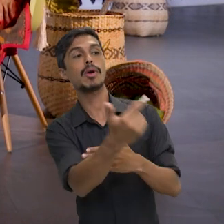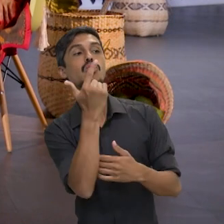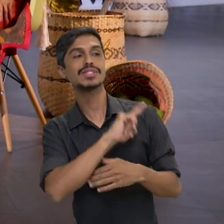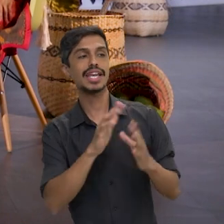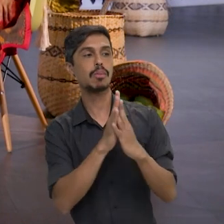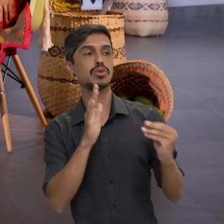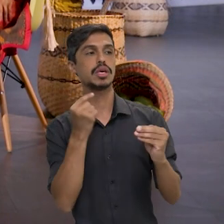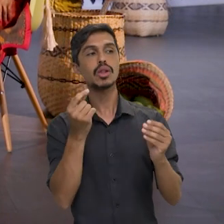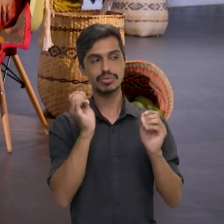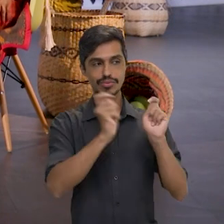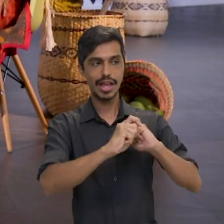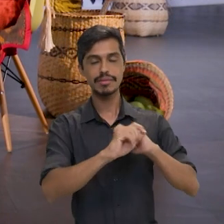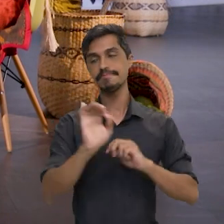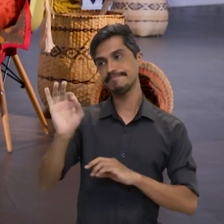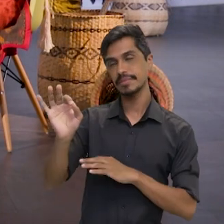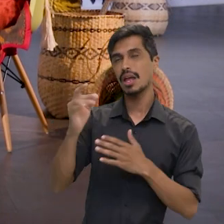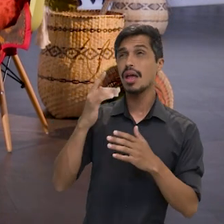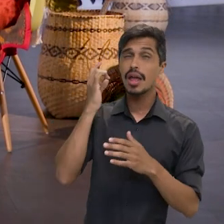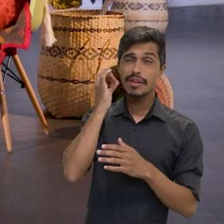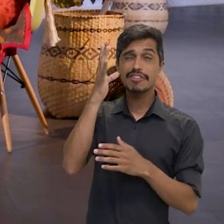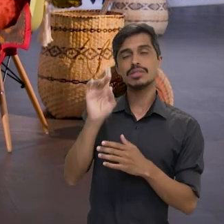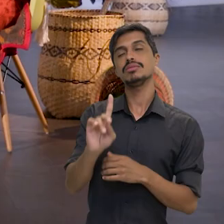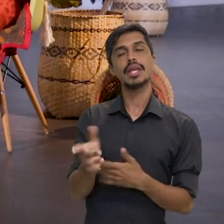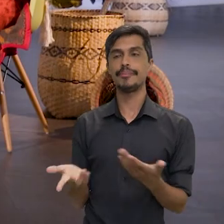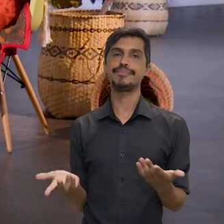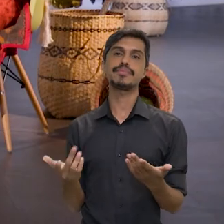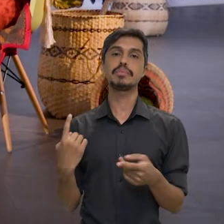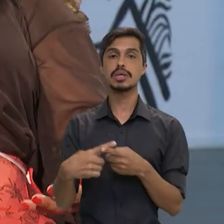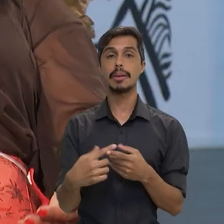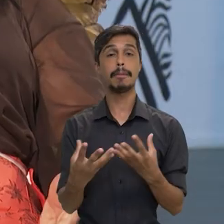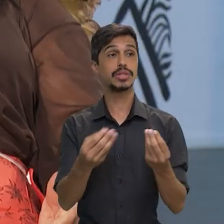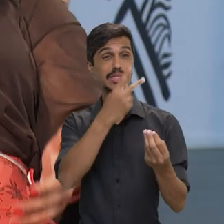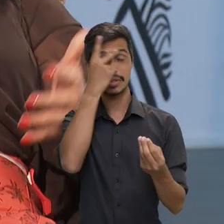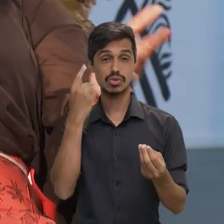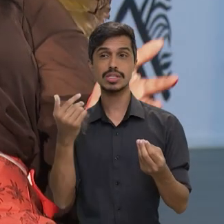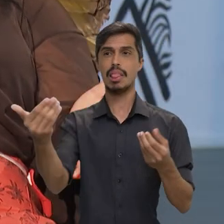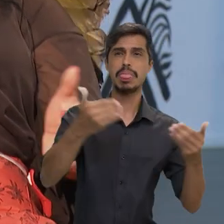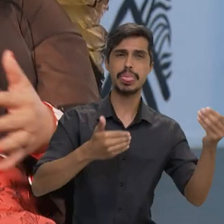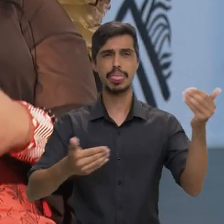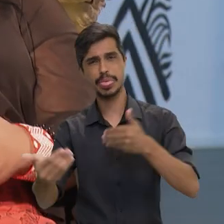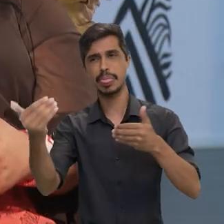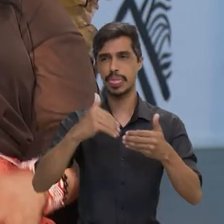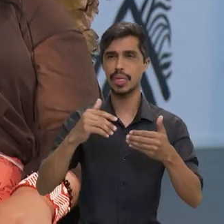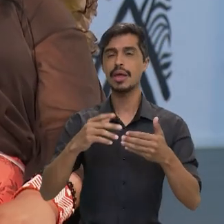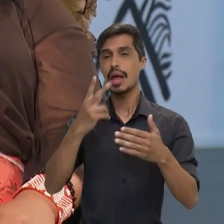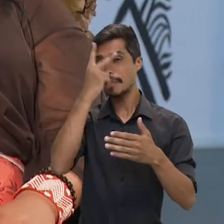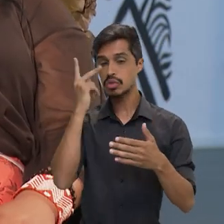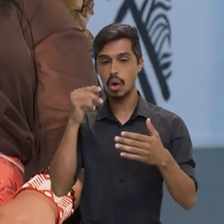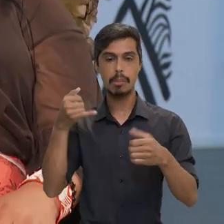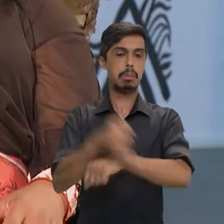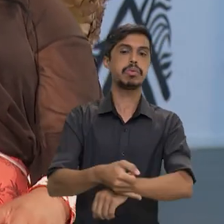próximas. É. É, eu sei que não é um processo fácil, né? Muita gente vai, fica lá, fica muito tempo.